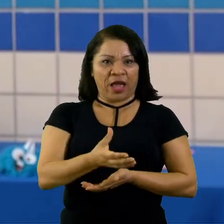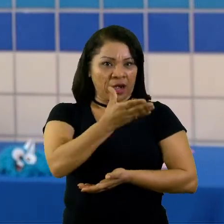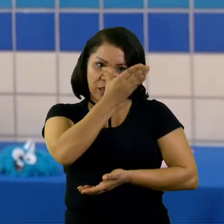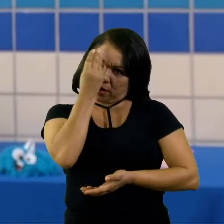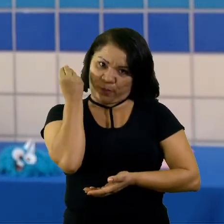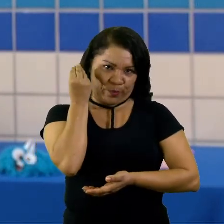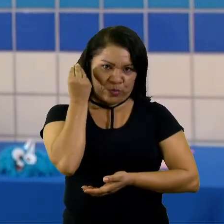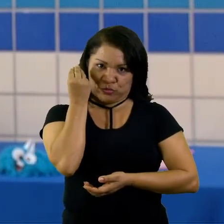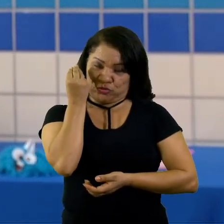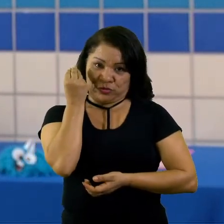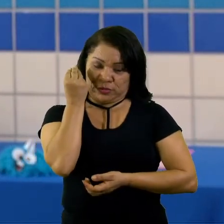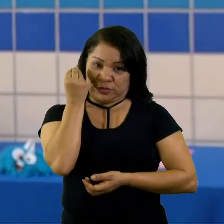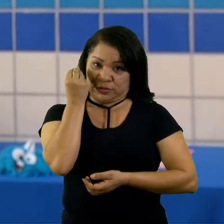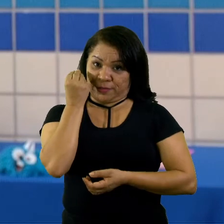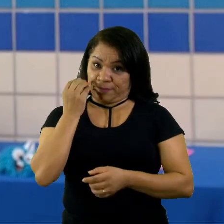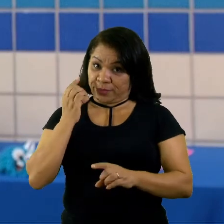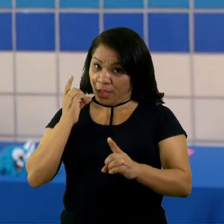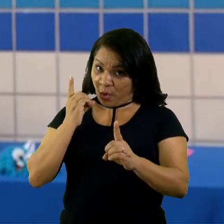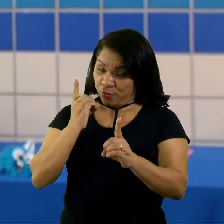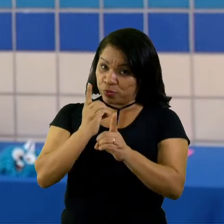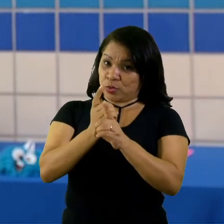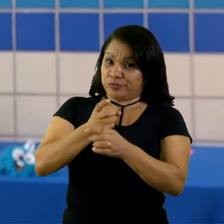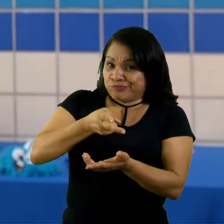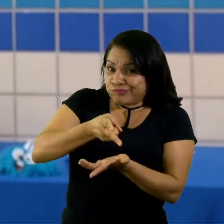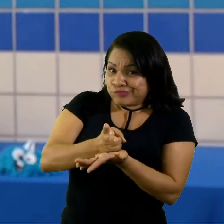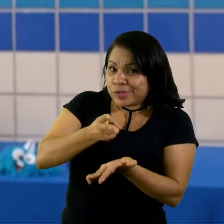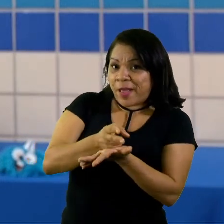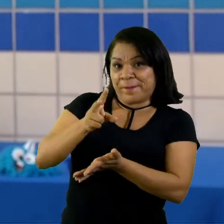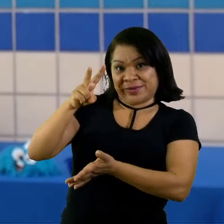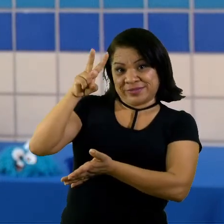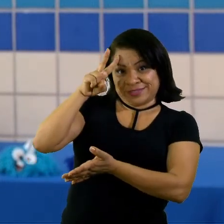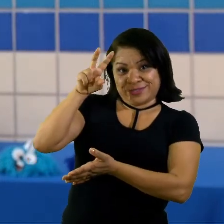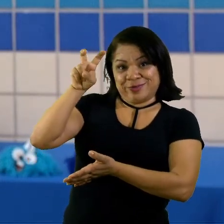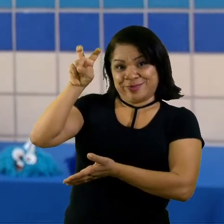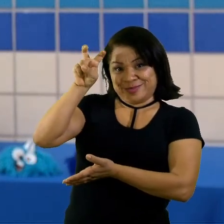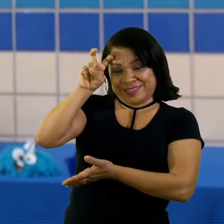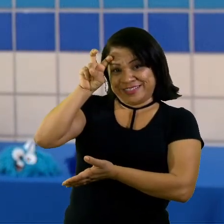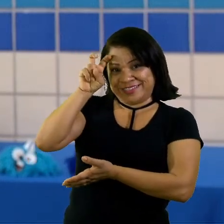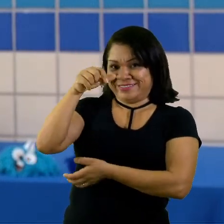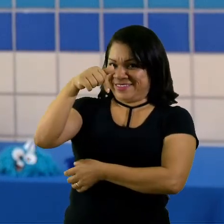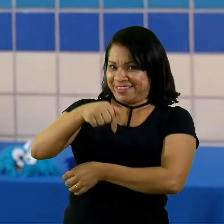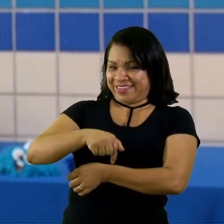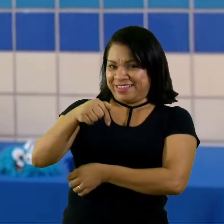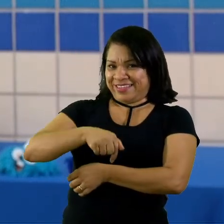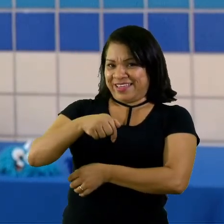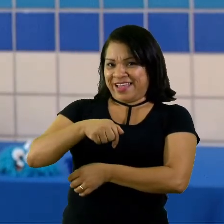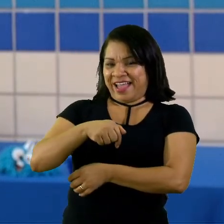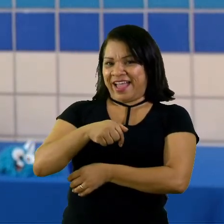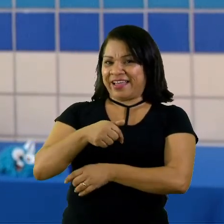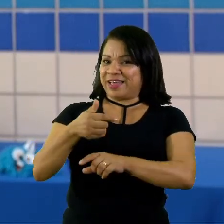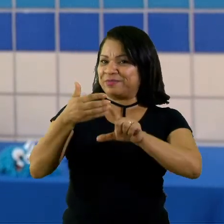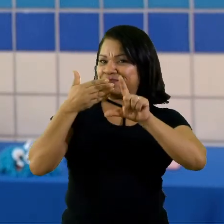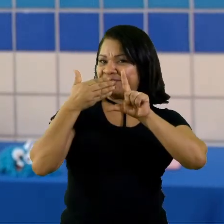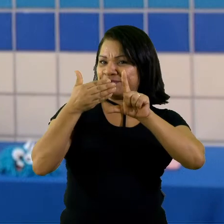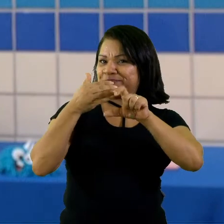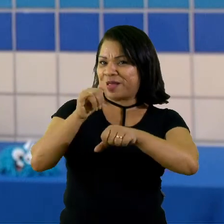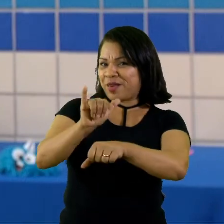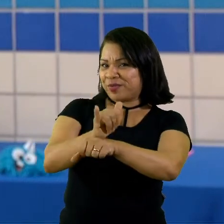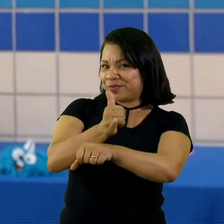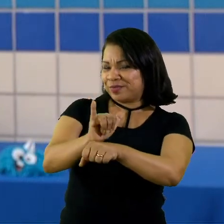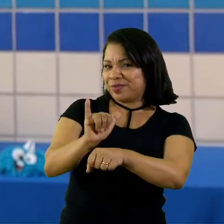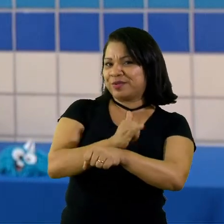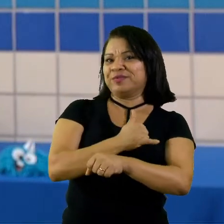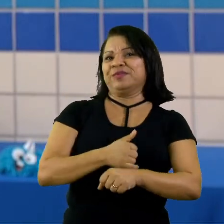os nossos encontros são na segunda e na quinta-feira, aqui na TV, pelo canal do YouTube e pela